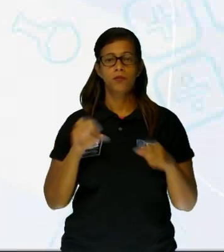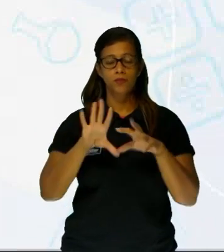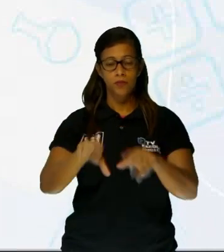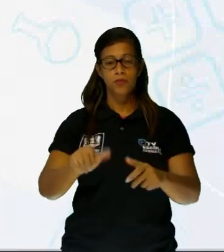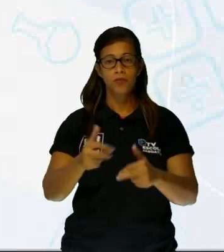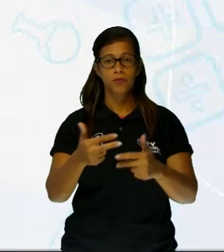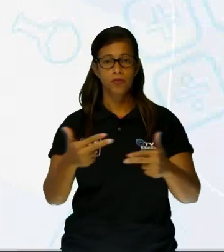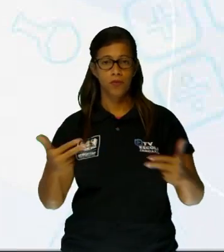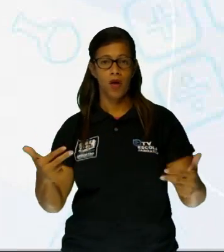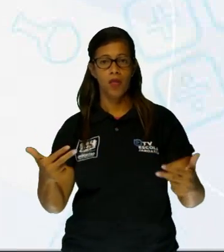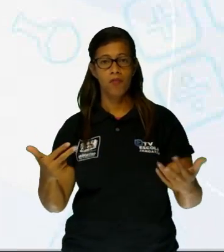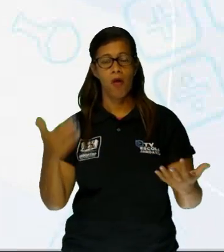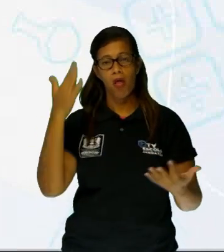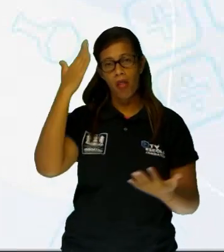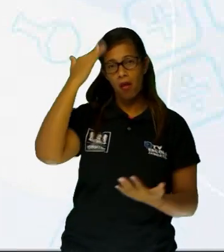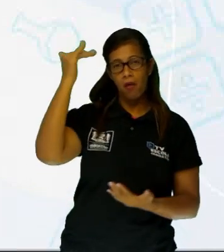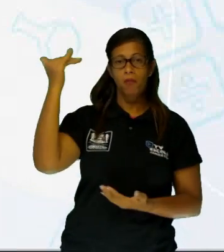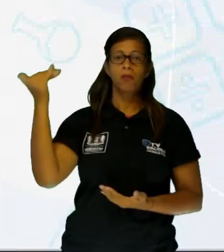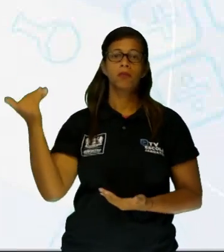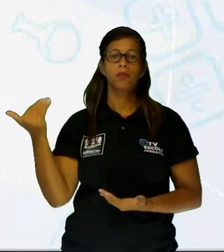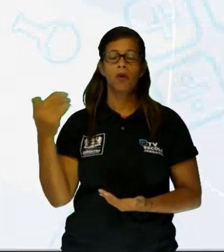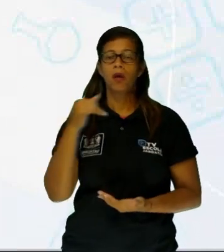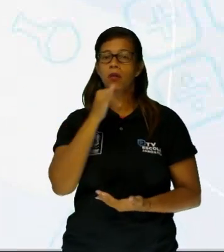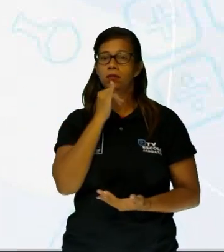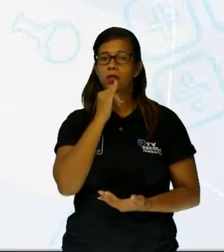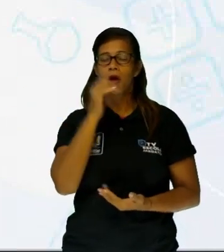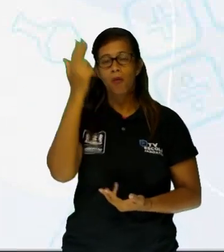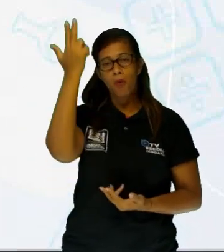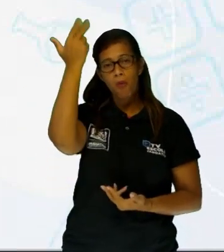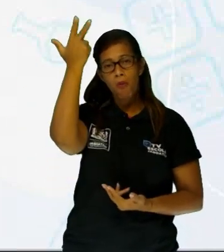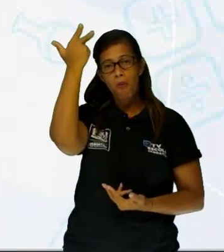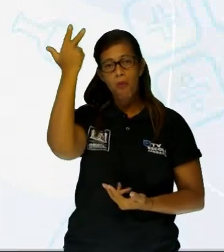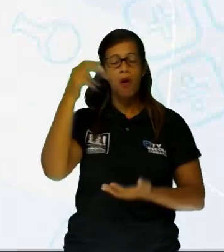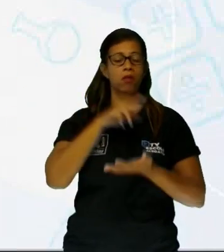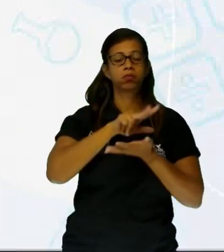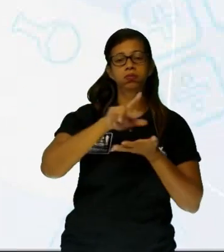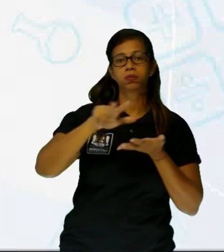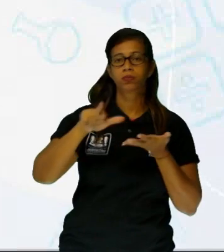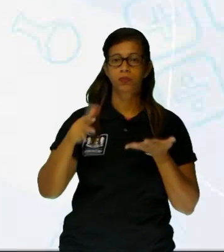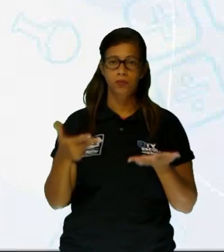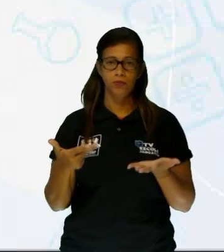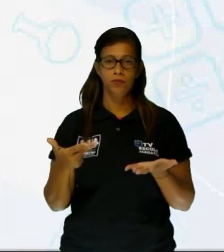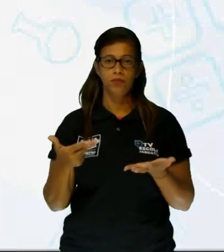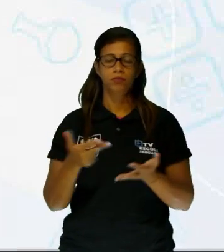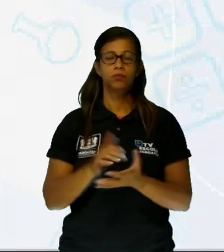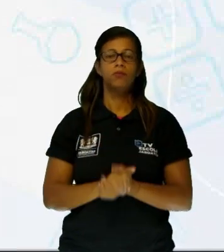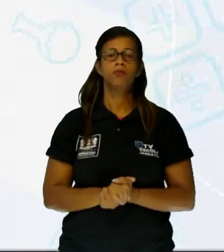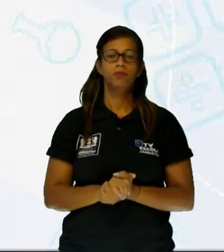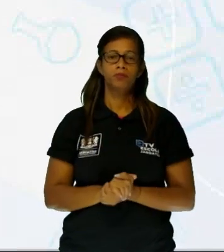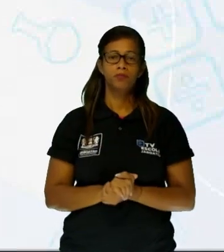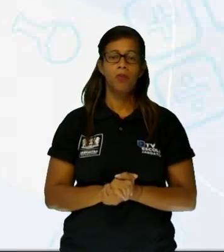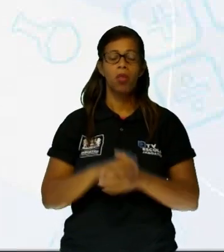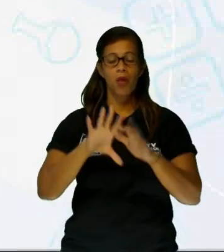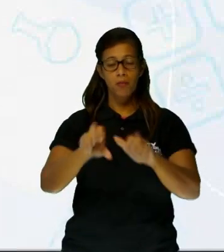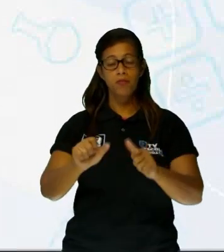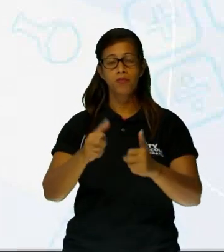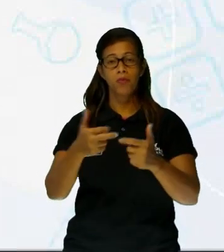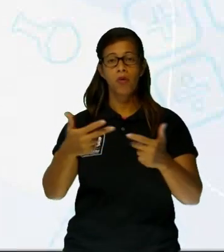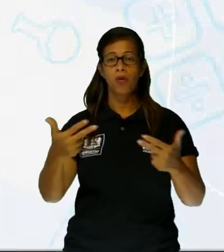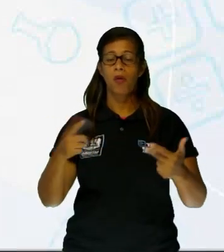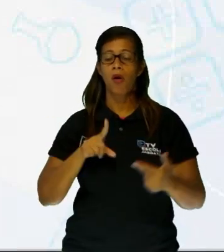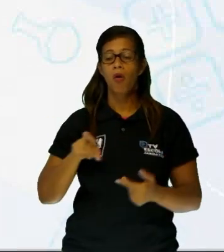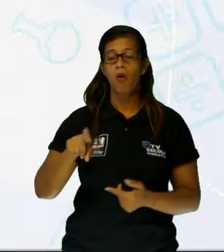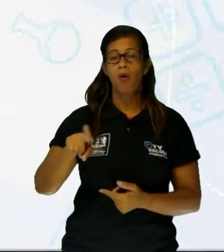da moda, como coelhos e mini-coelhos, comercializados por ocasião da Páscoa, e animais nativos e exóticos, cobras,